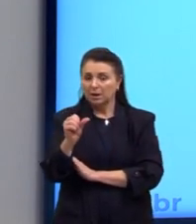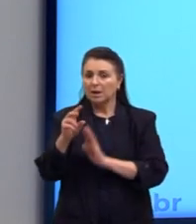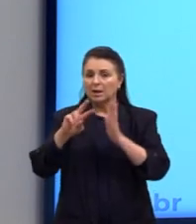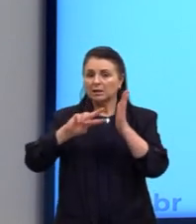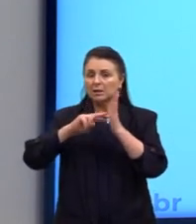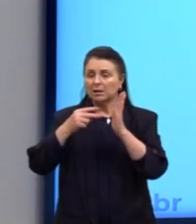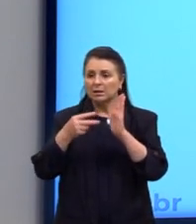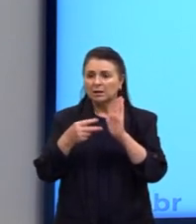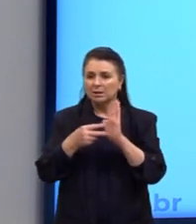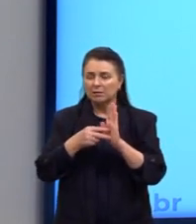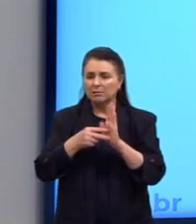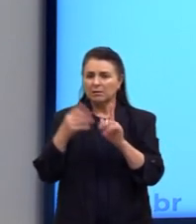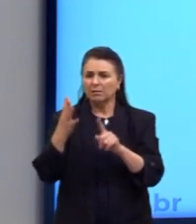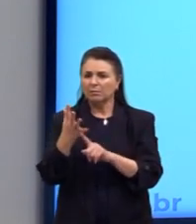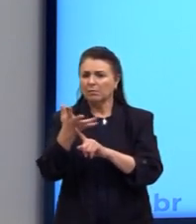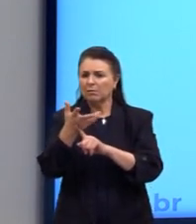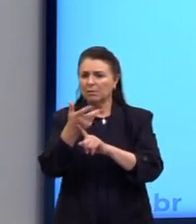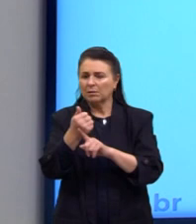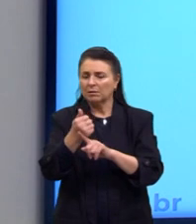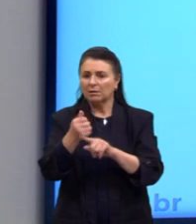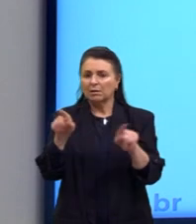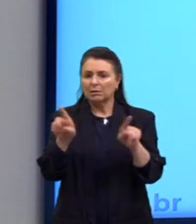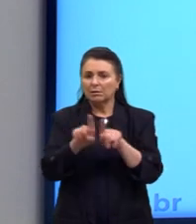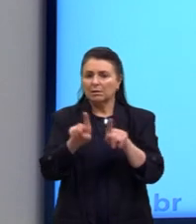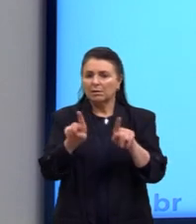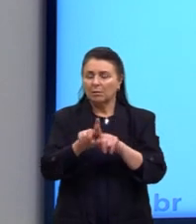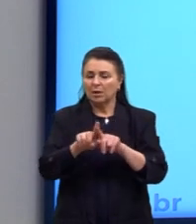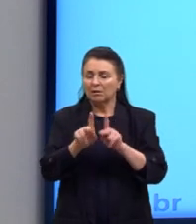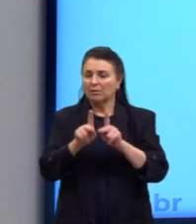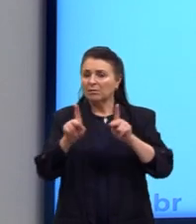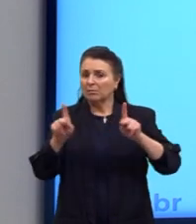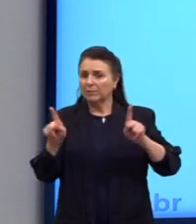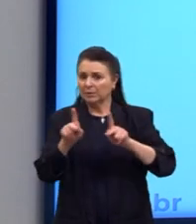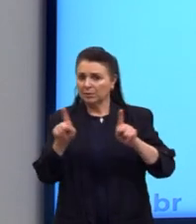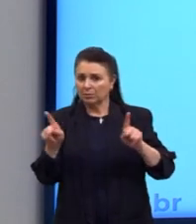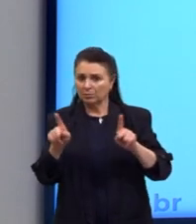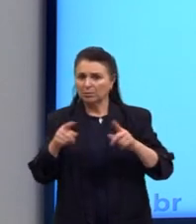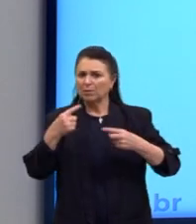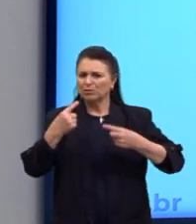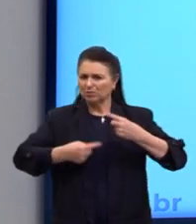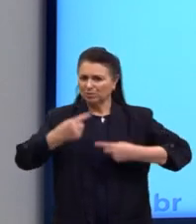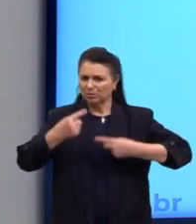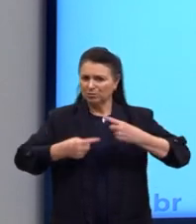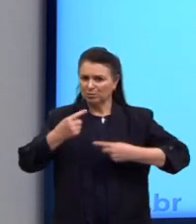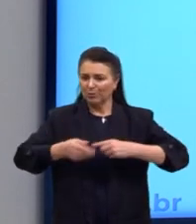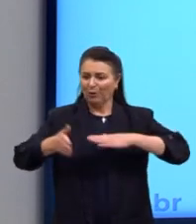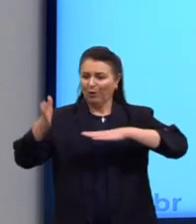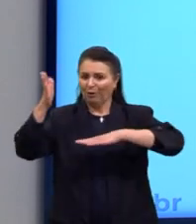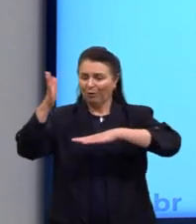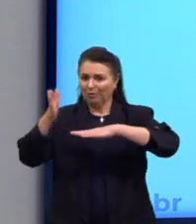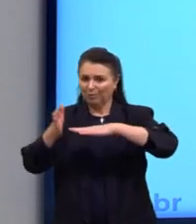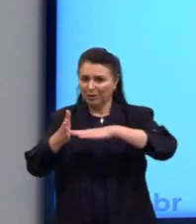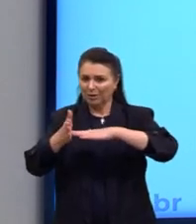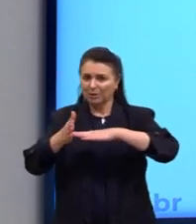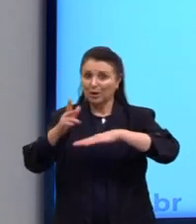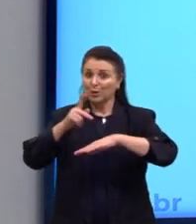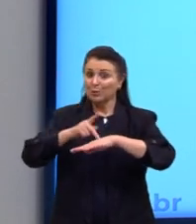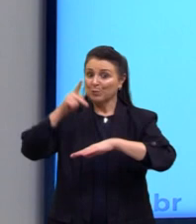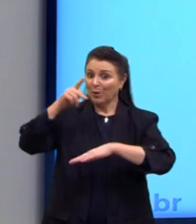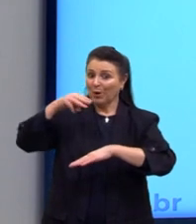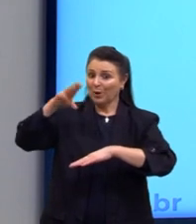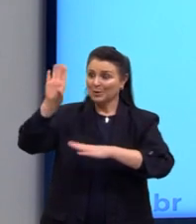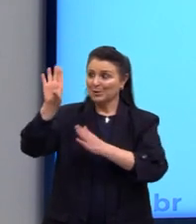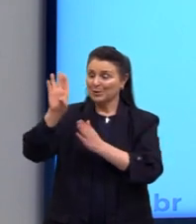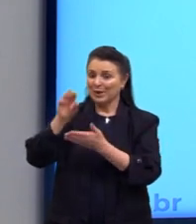uma arte que, ao mesmo tempo da sua época, já discutimos isso, o contemporâneo, pós-moderno em outra aula de filosofia.